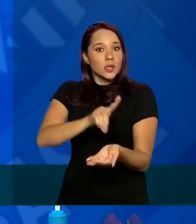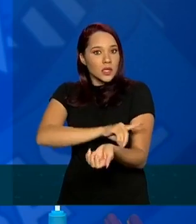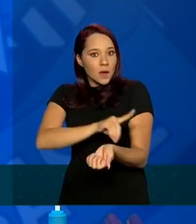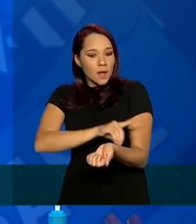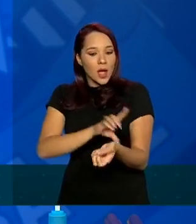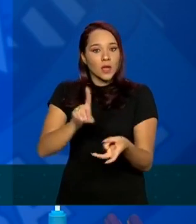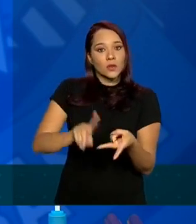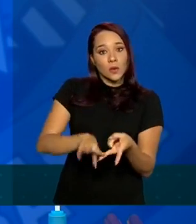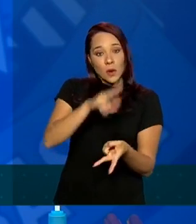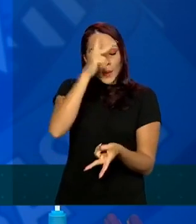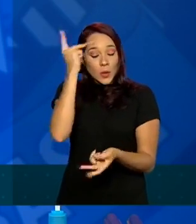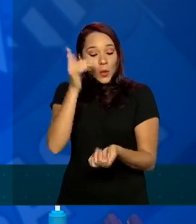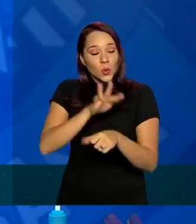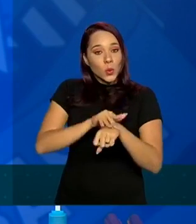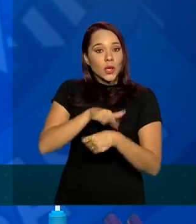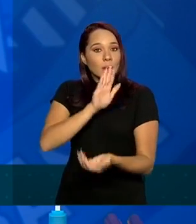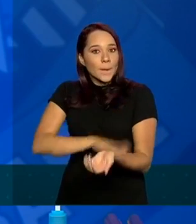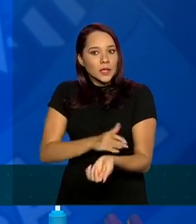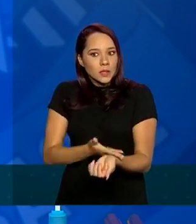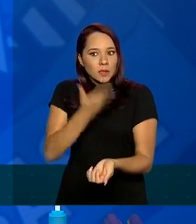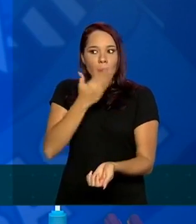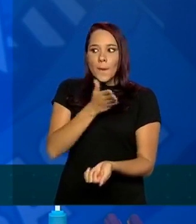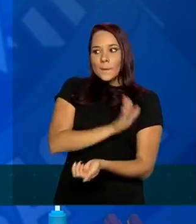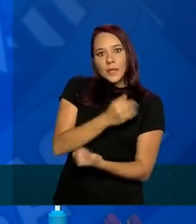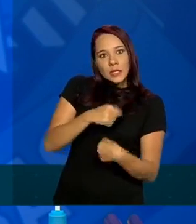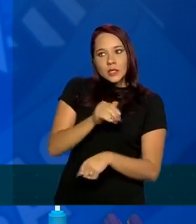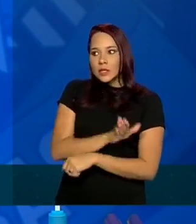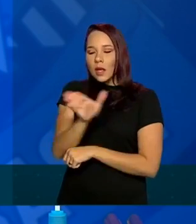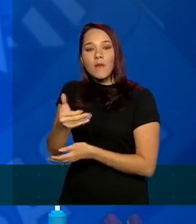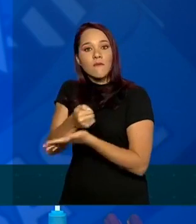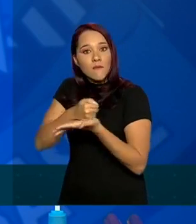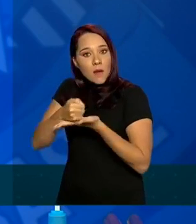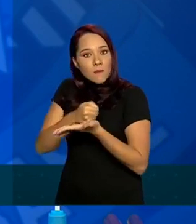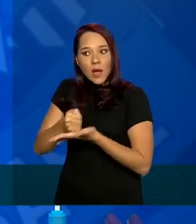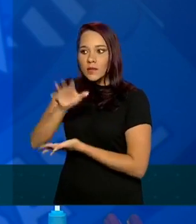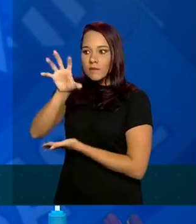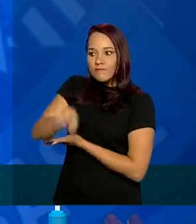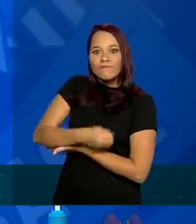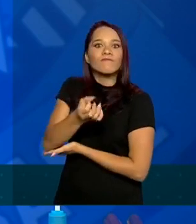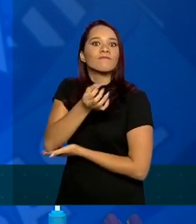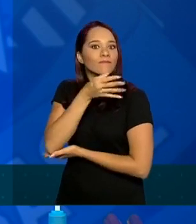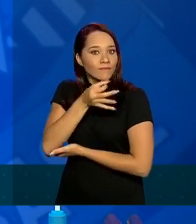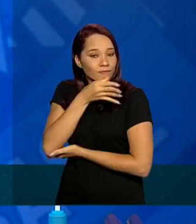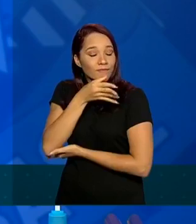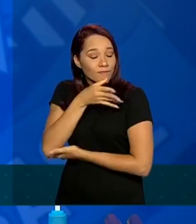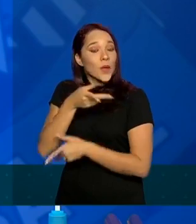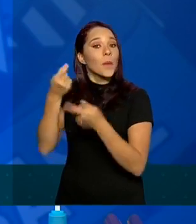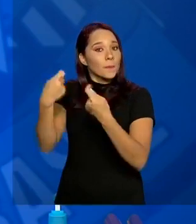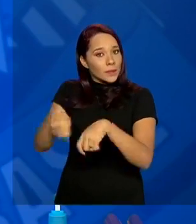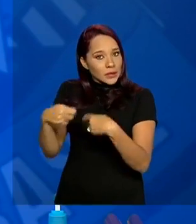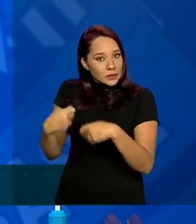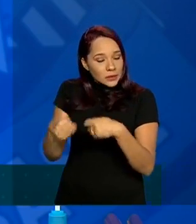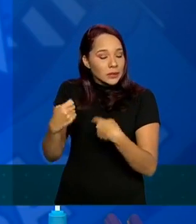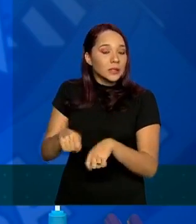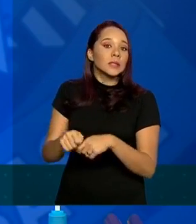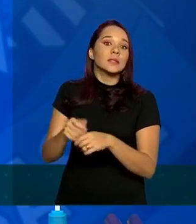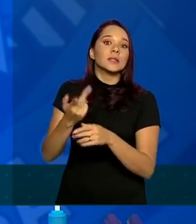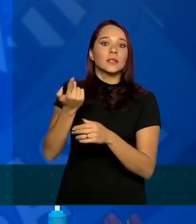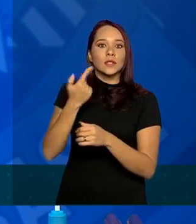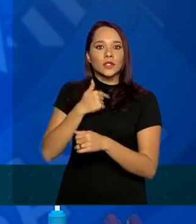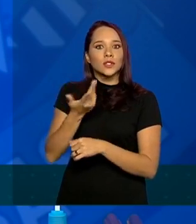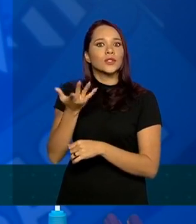precisam ir na farmácia básica pegar suas medicações. Precisam de consultas.